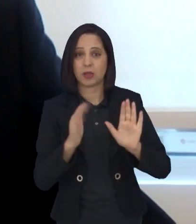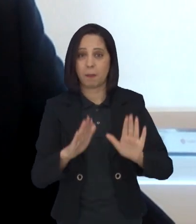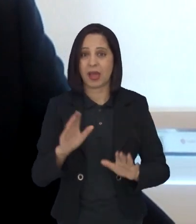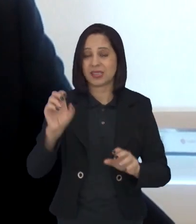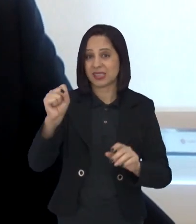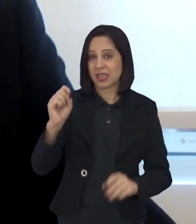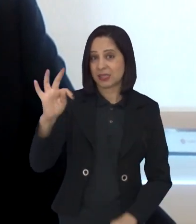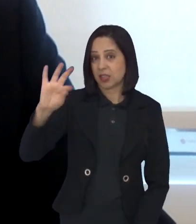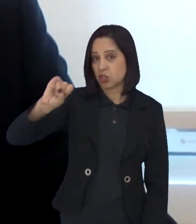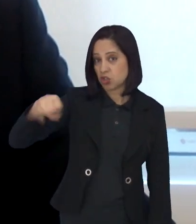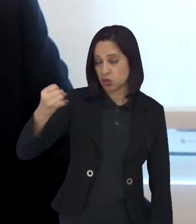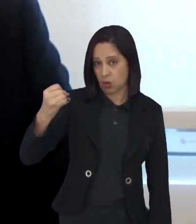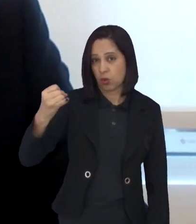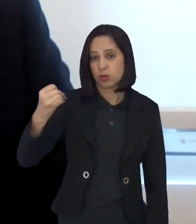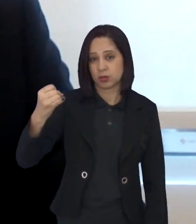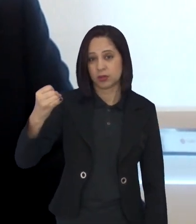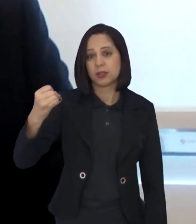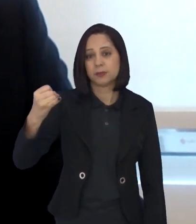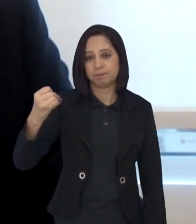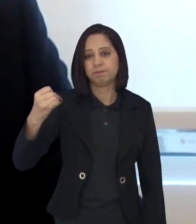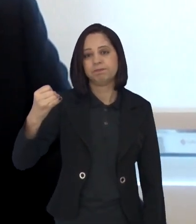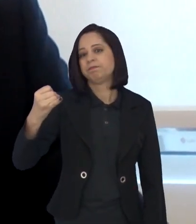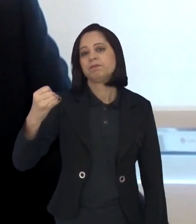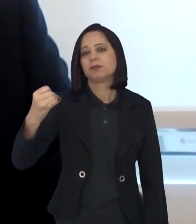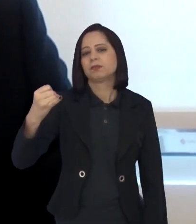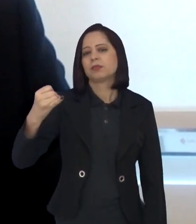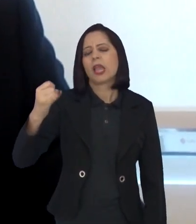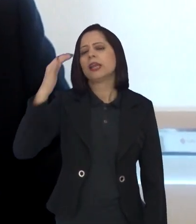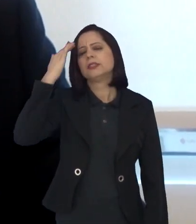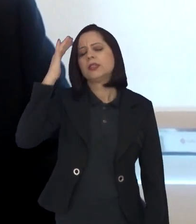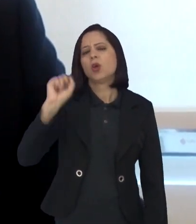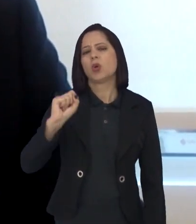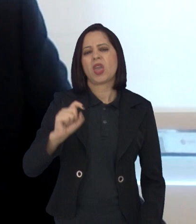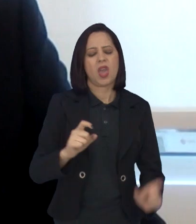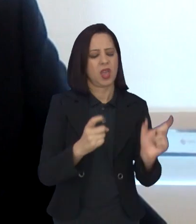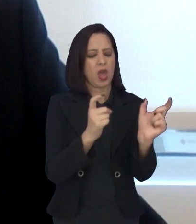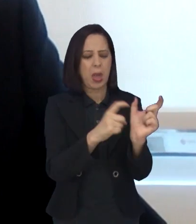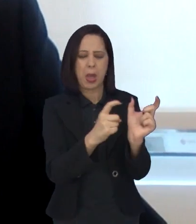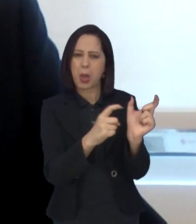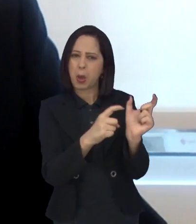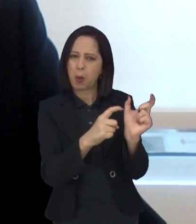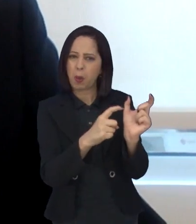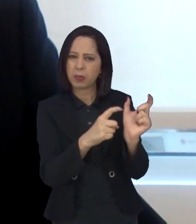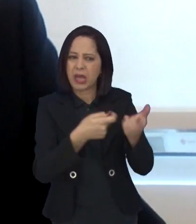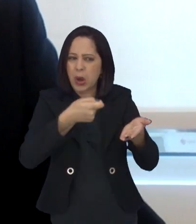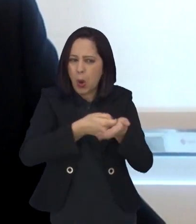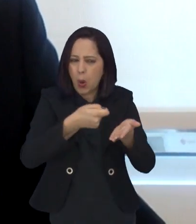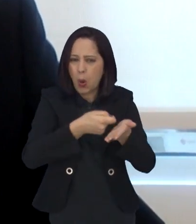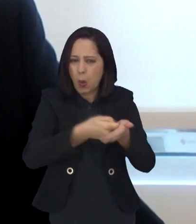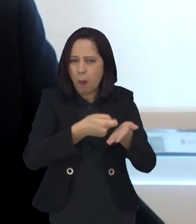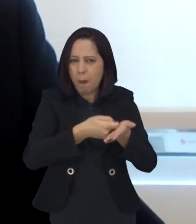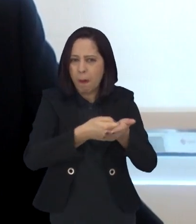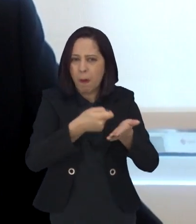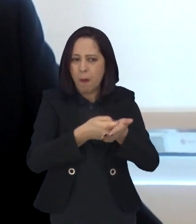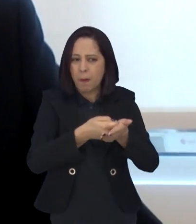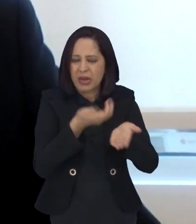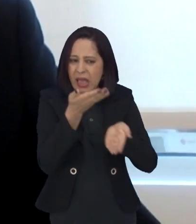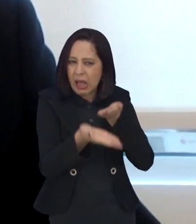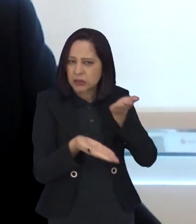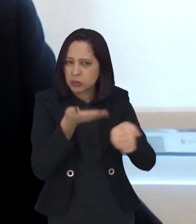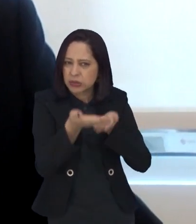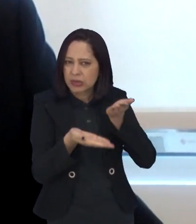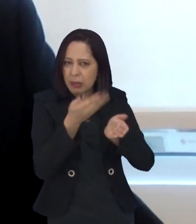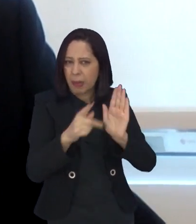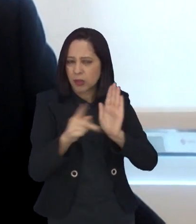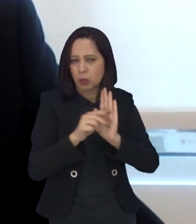recentemente entendeu que não é obrigação do plano de saúde fornecer o tratamento à base de